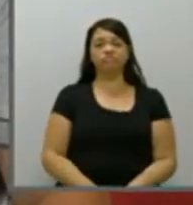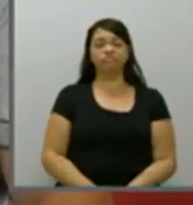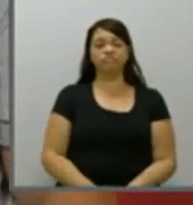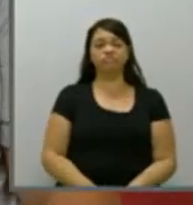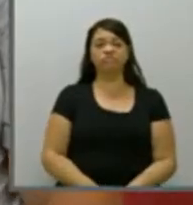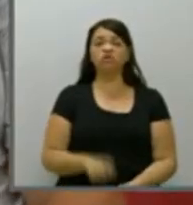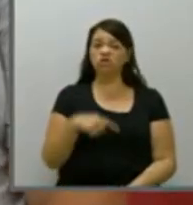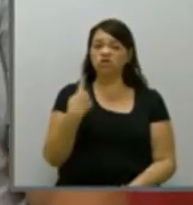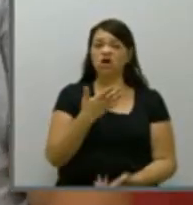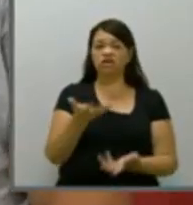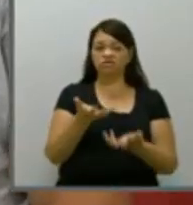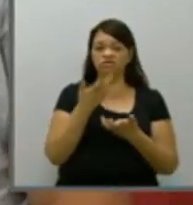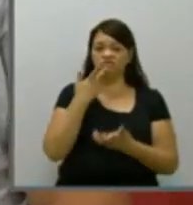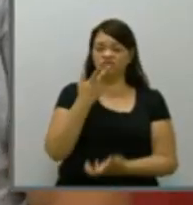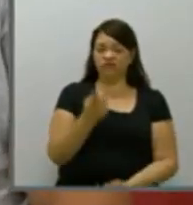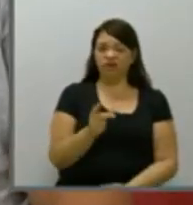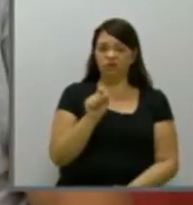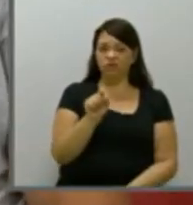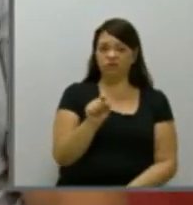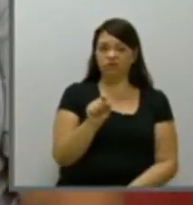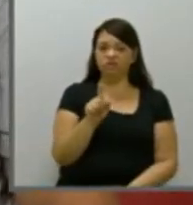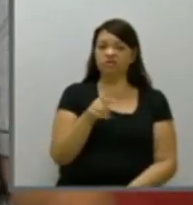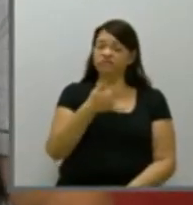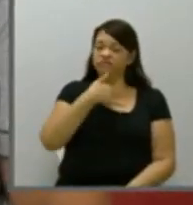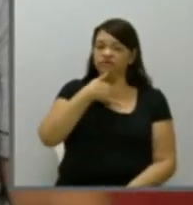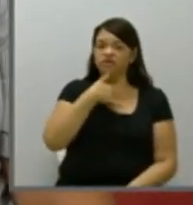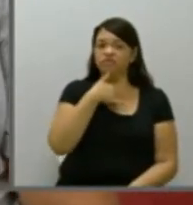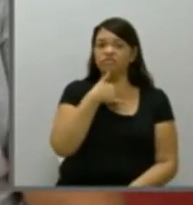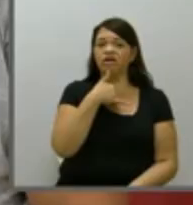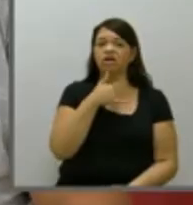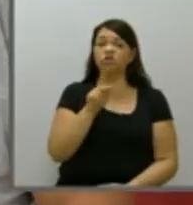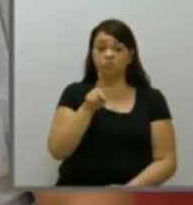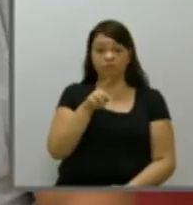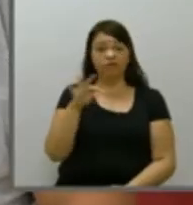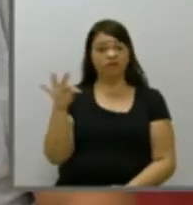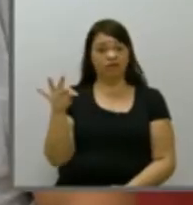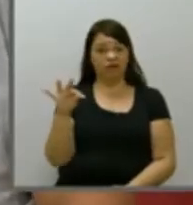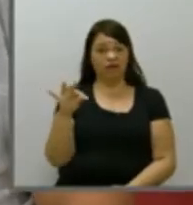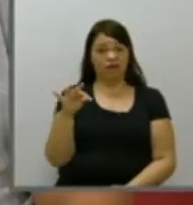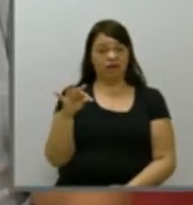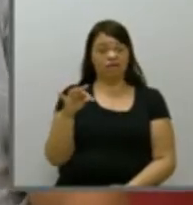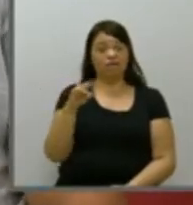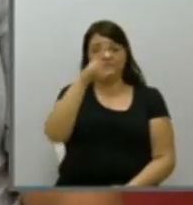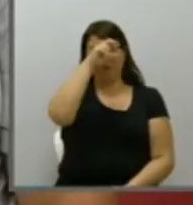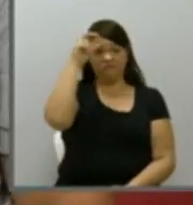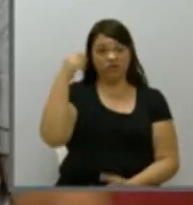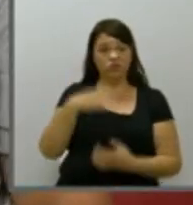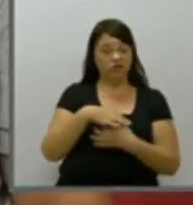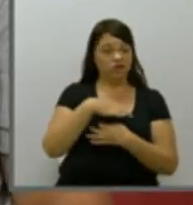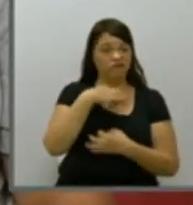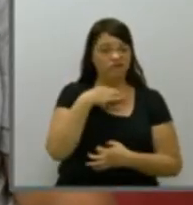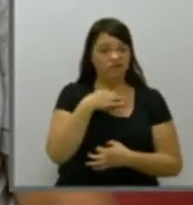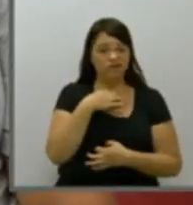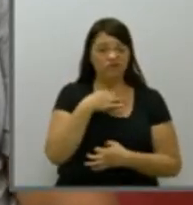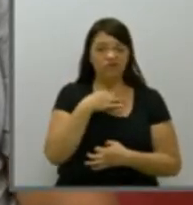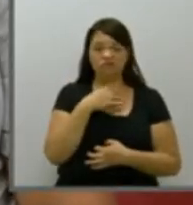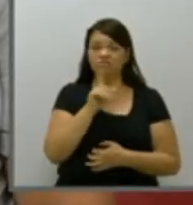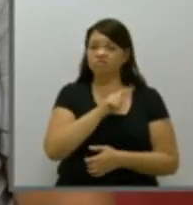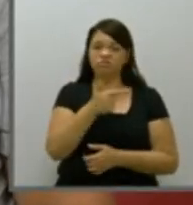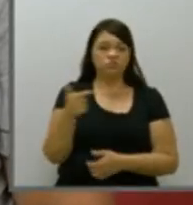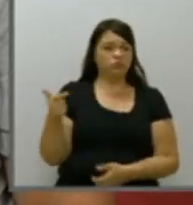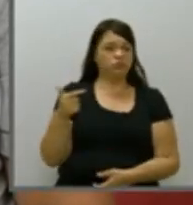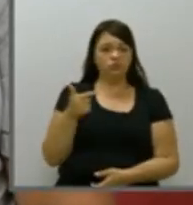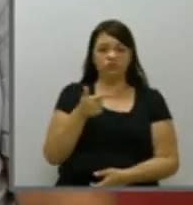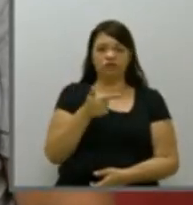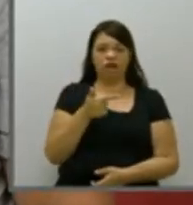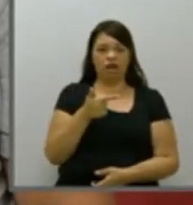Nós queremos dizer que, infelizmente, mesmo o PT, na prefeitura de Gravataí, ele não tem mais